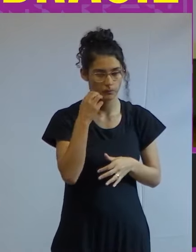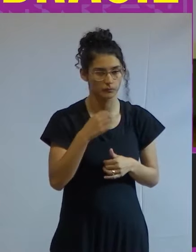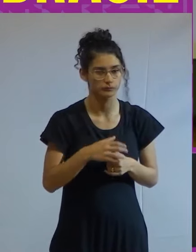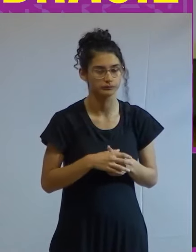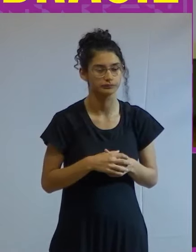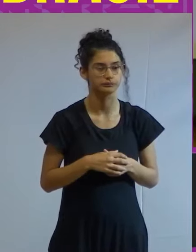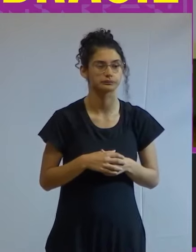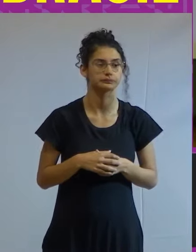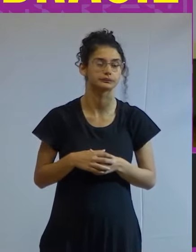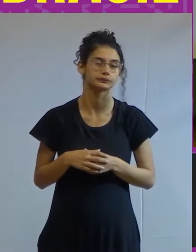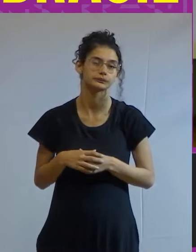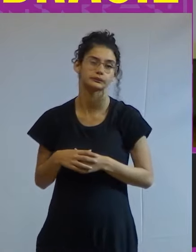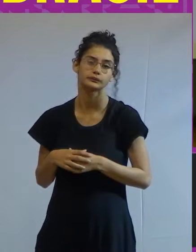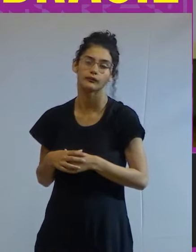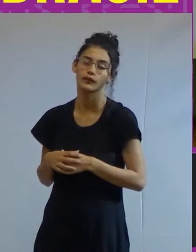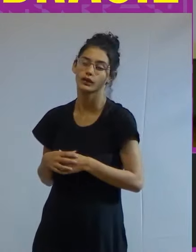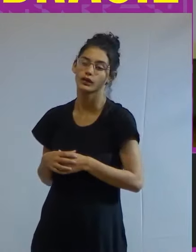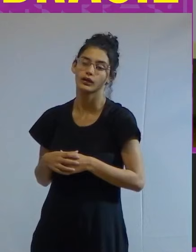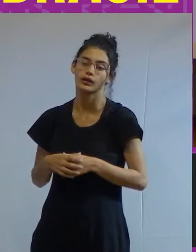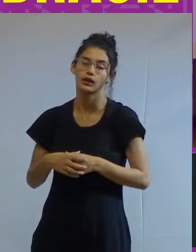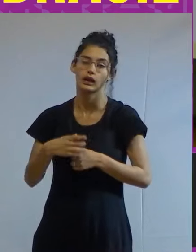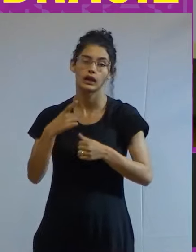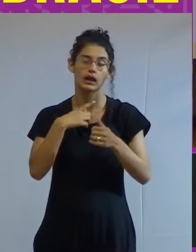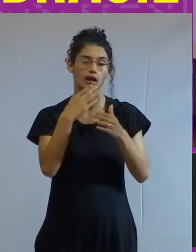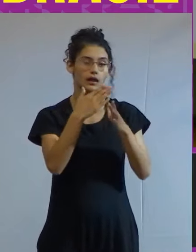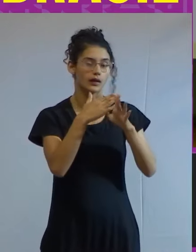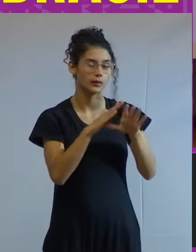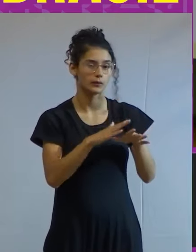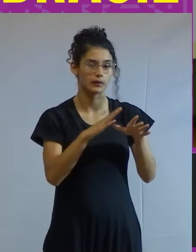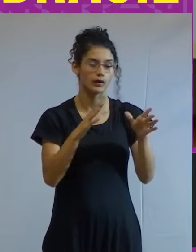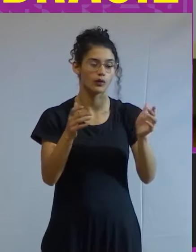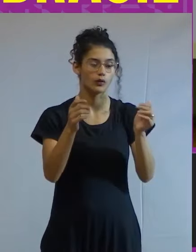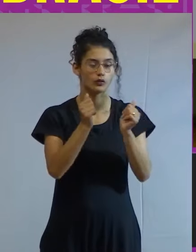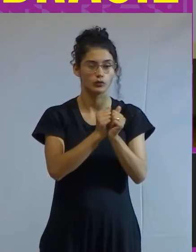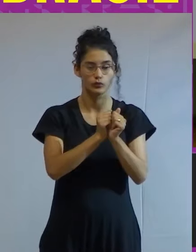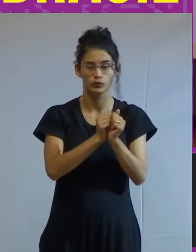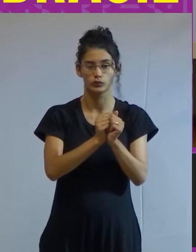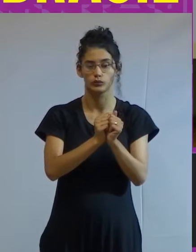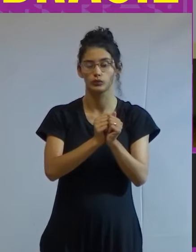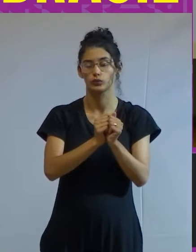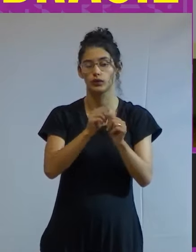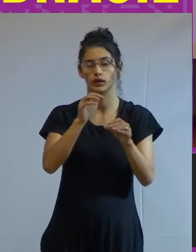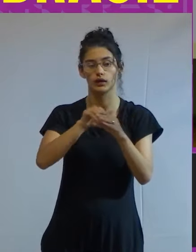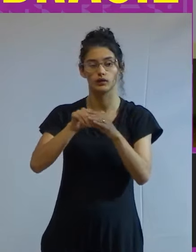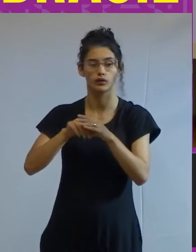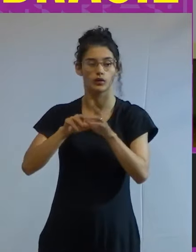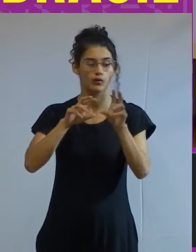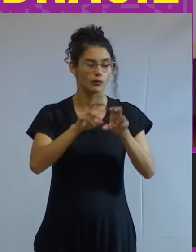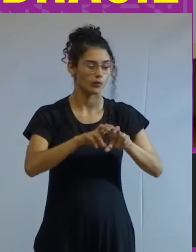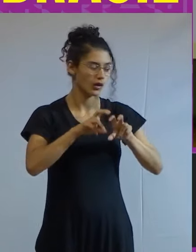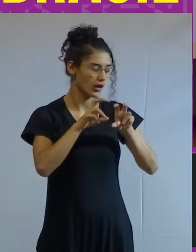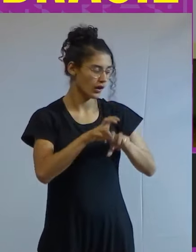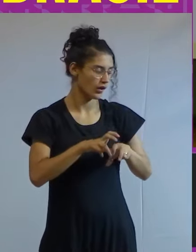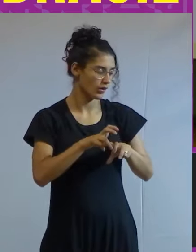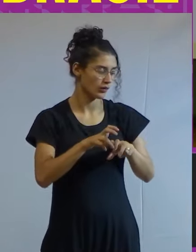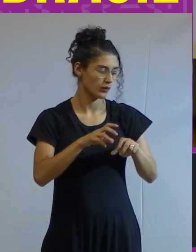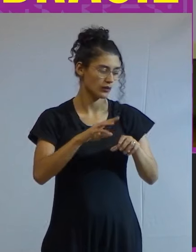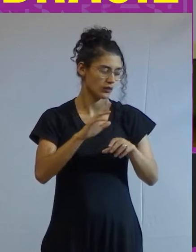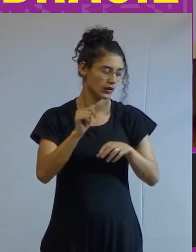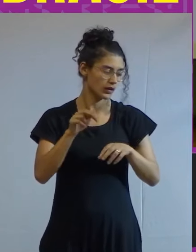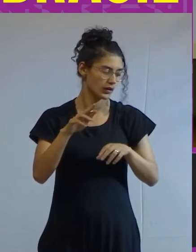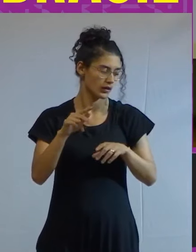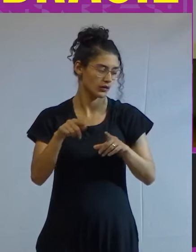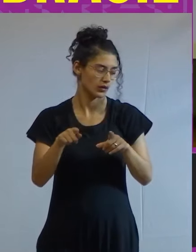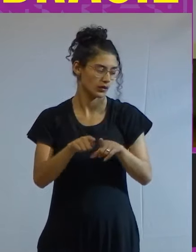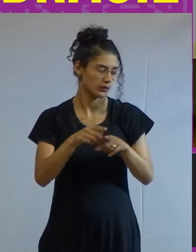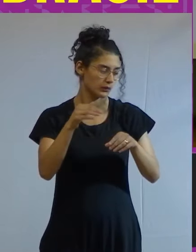tanto romper essa aliança eleitoral agro e comunidades evangélicas como dentro do agro e